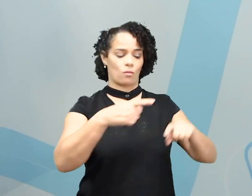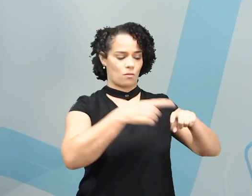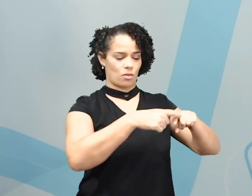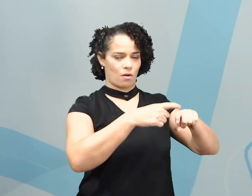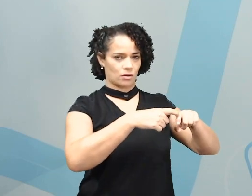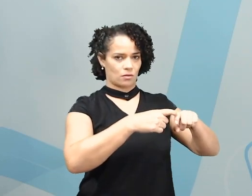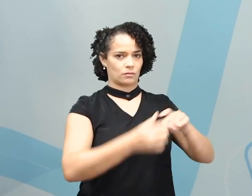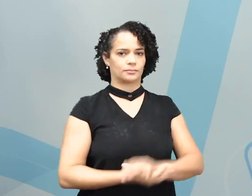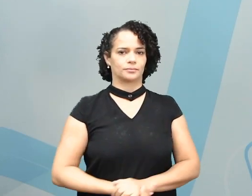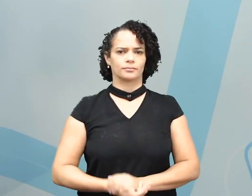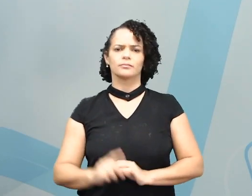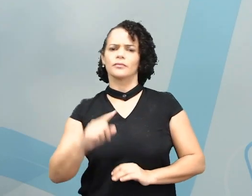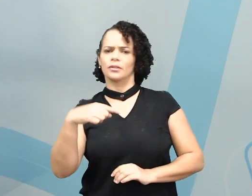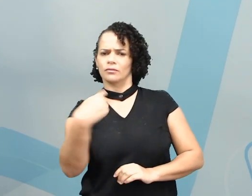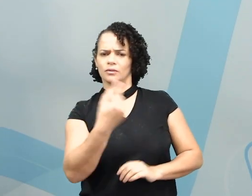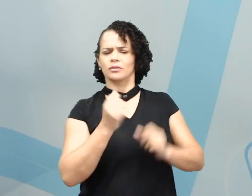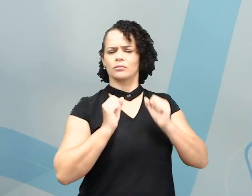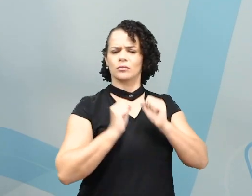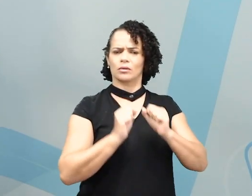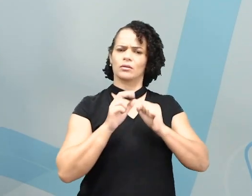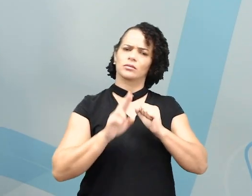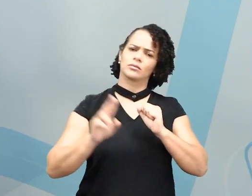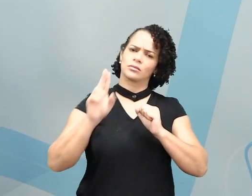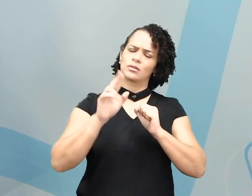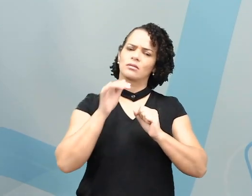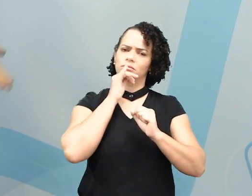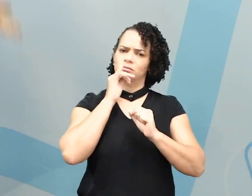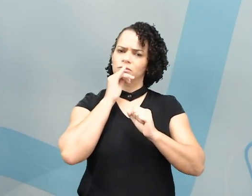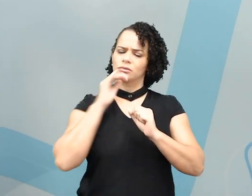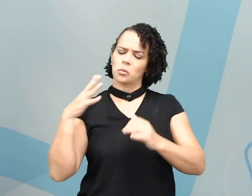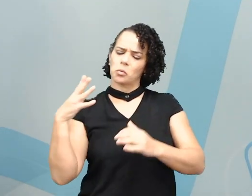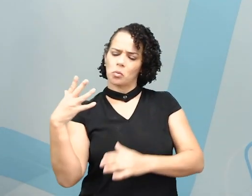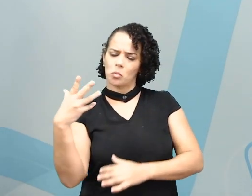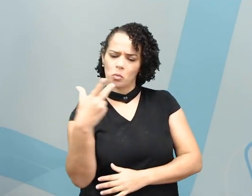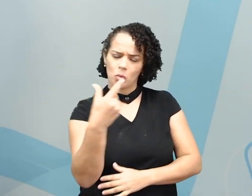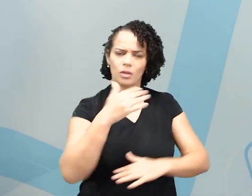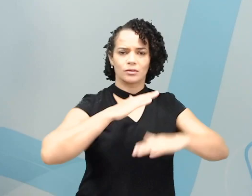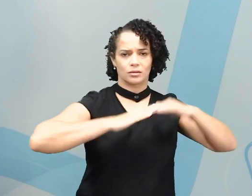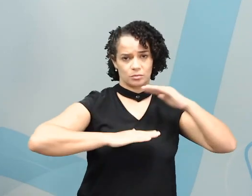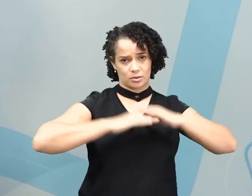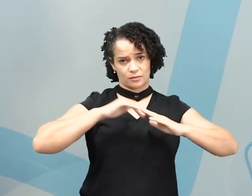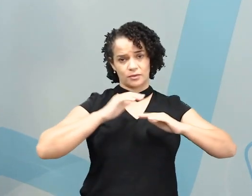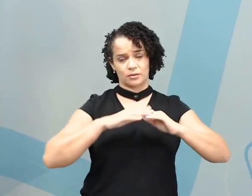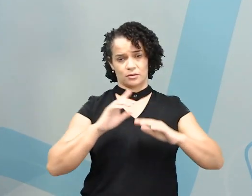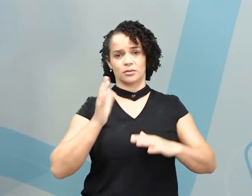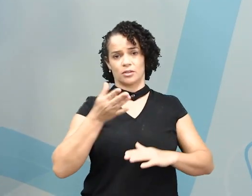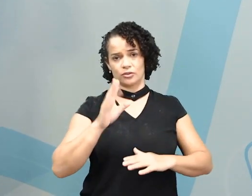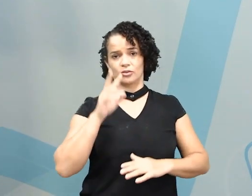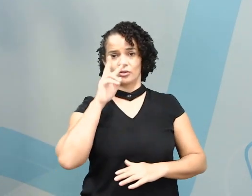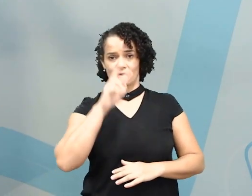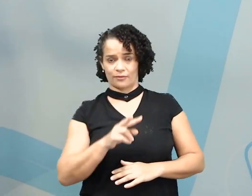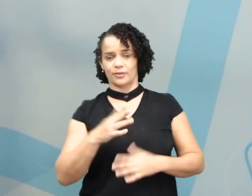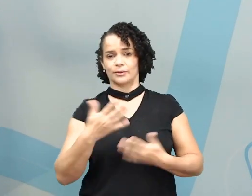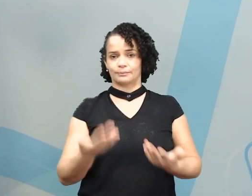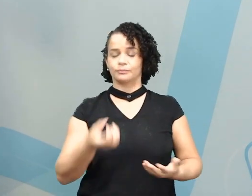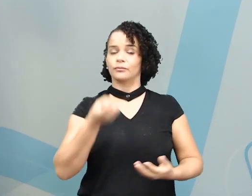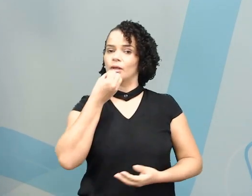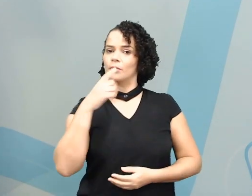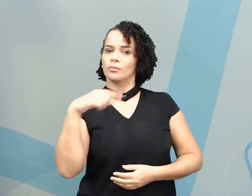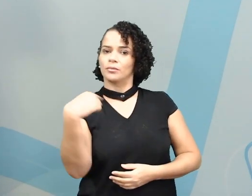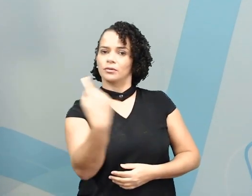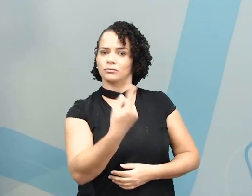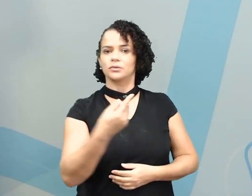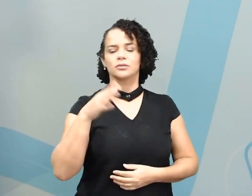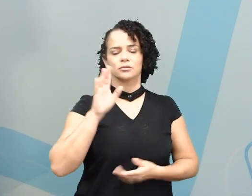E vocês podem usar esse exemplo com todas as profissões que a gente já viu. E é muito bom para que